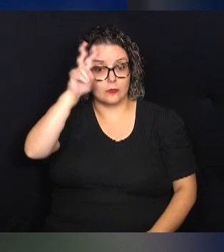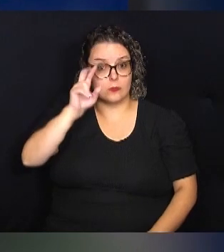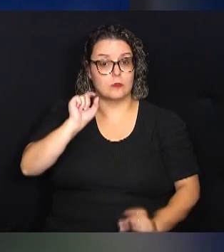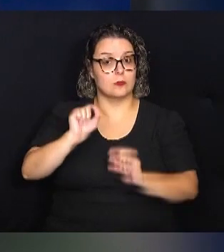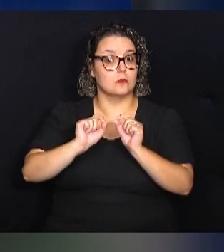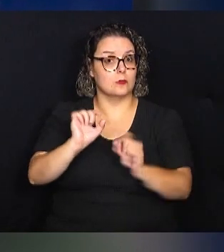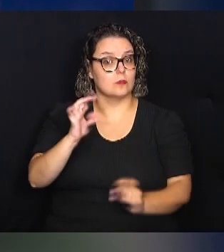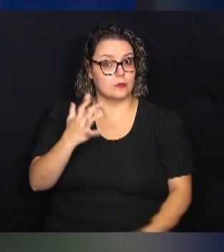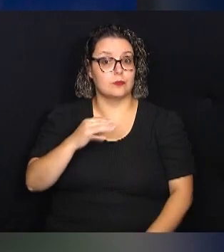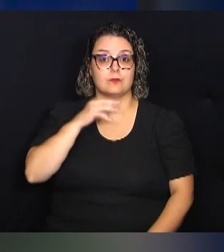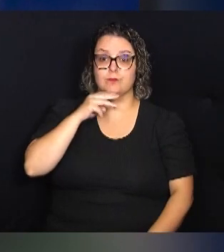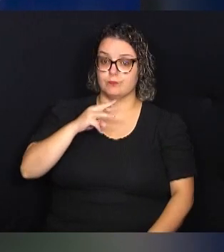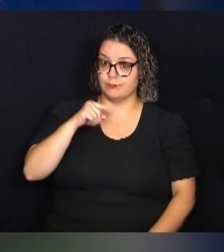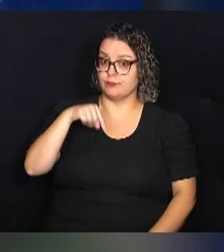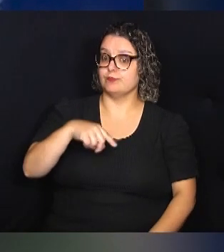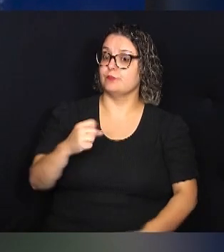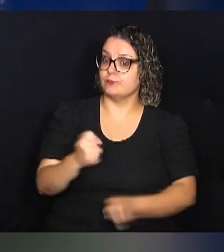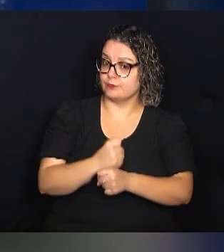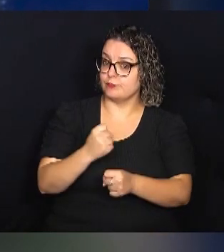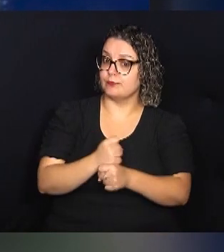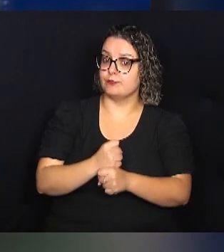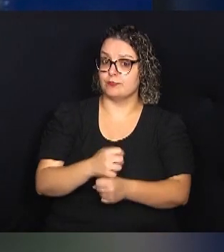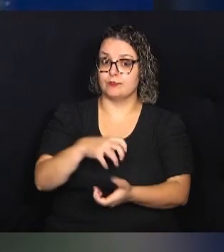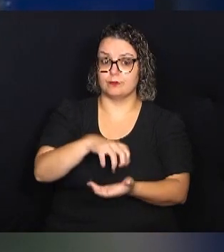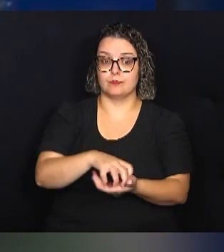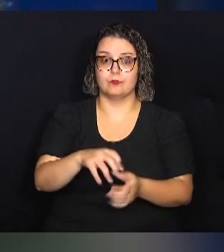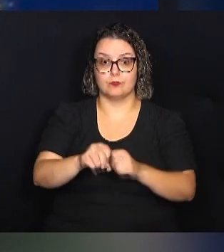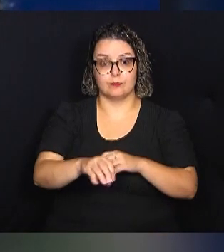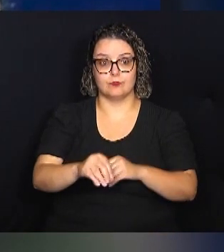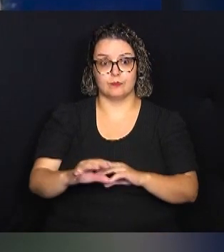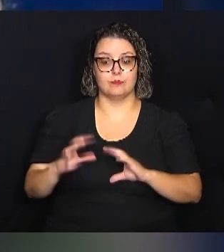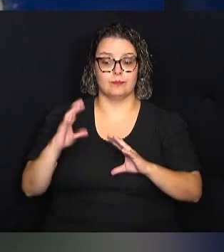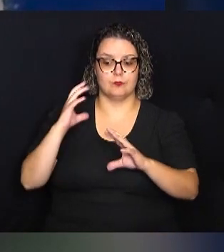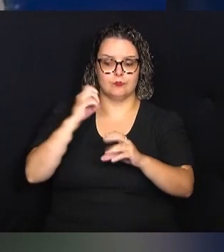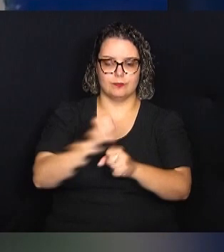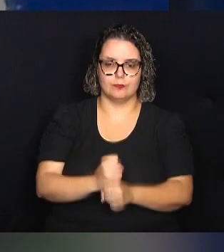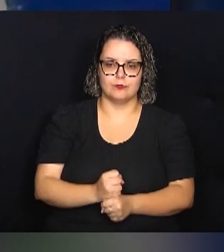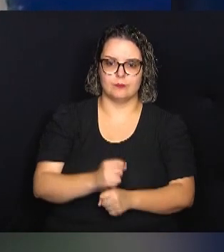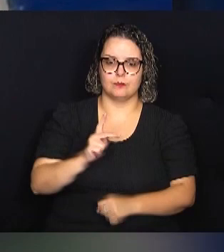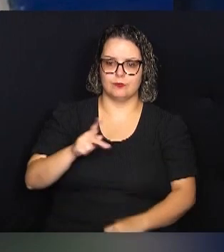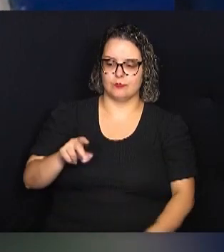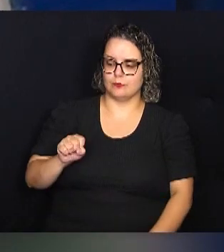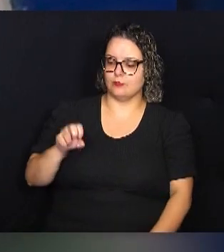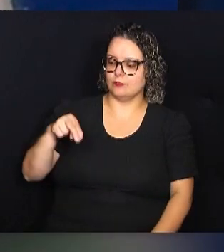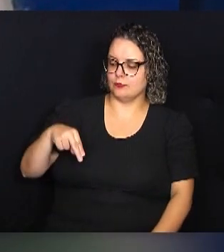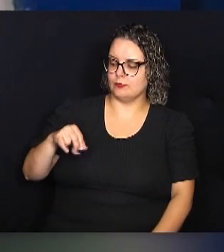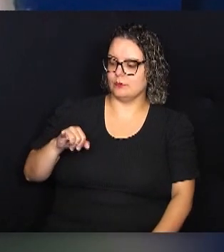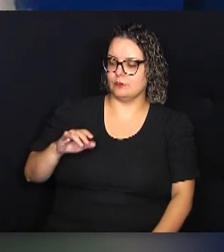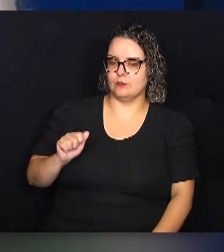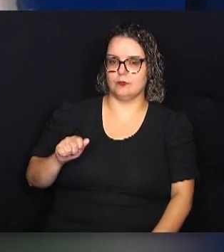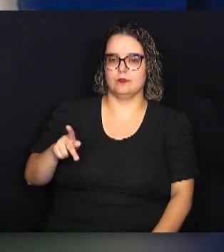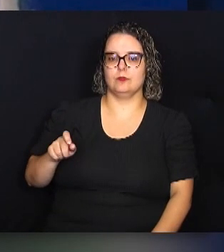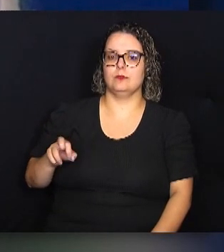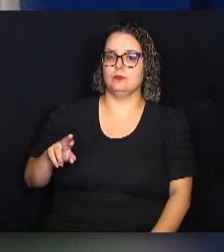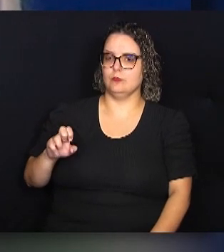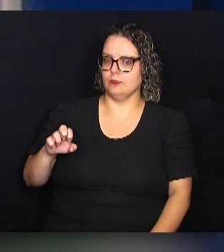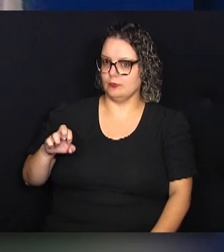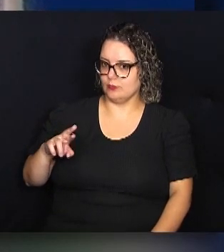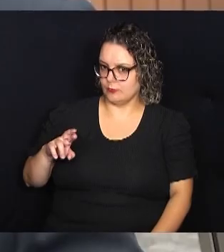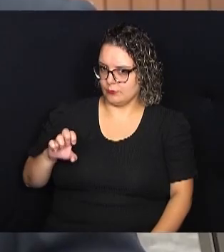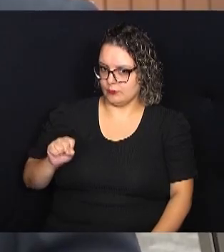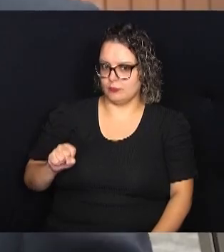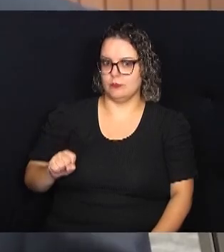em março deste ano no Centro Educacional Integrado, professora Sônia Maria Alves Castro Pérez, no Jardim